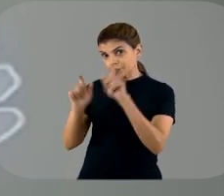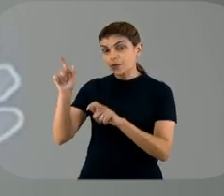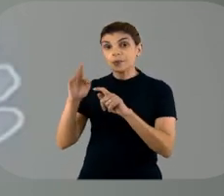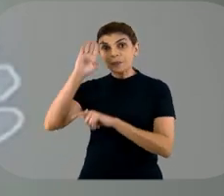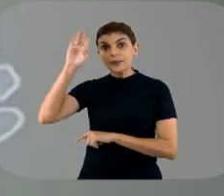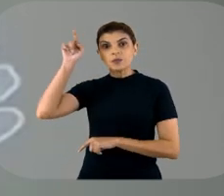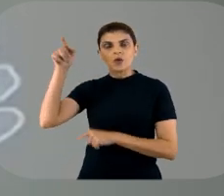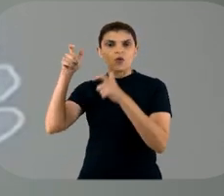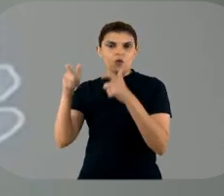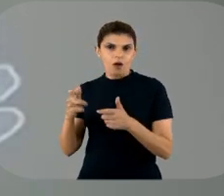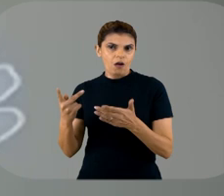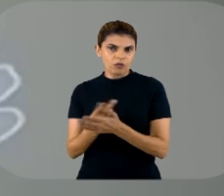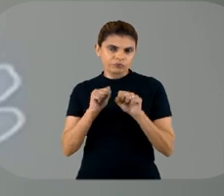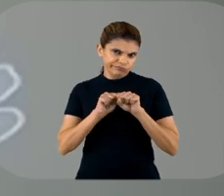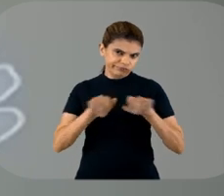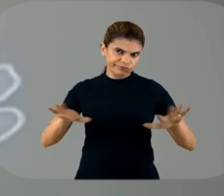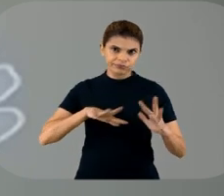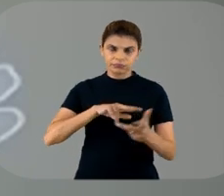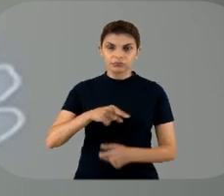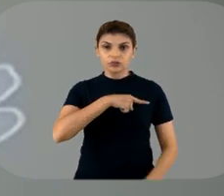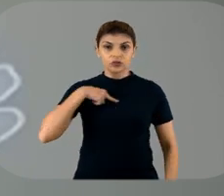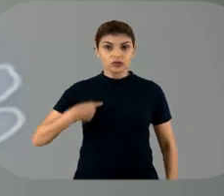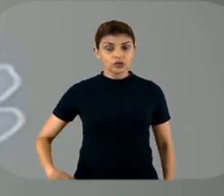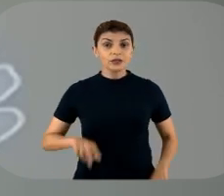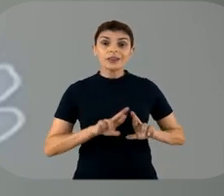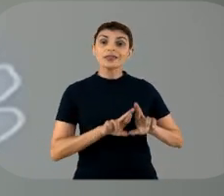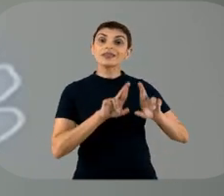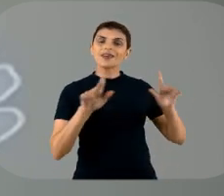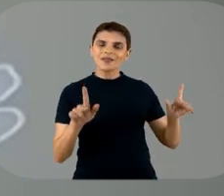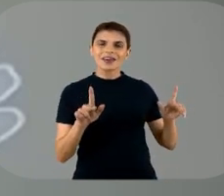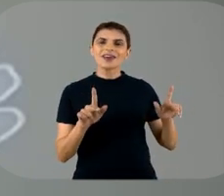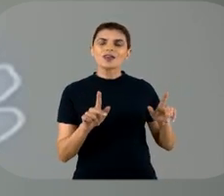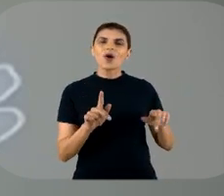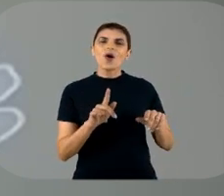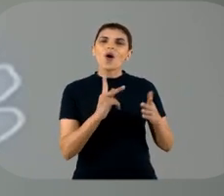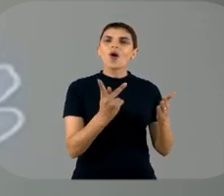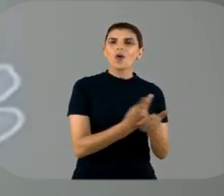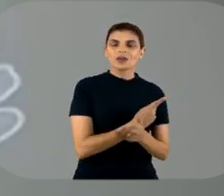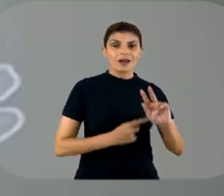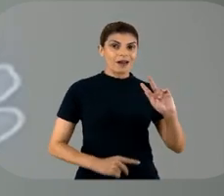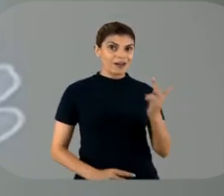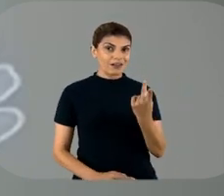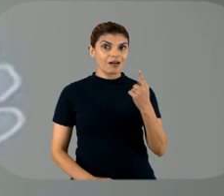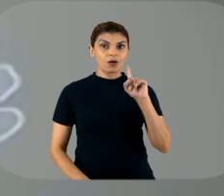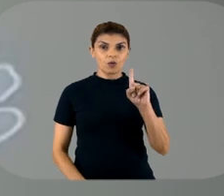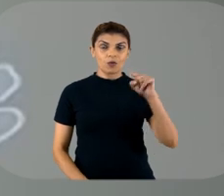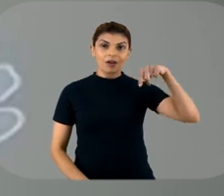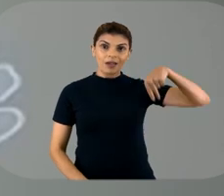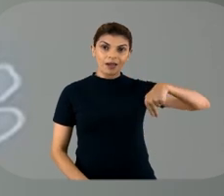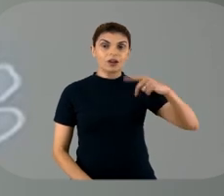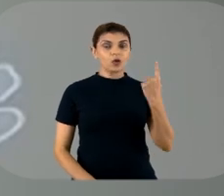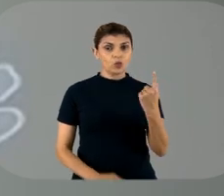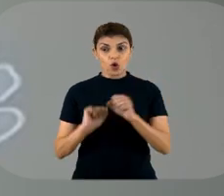China, ainda diferente do comportamento do H1N1, com a COVID-19, não tem um padrão de